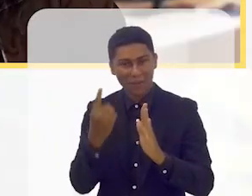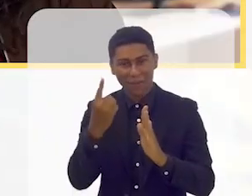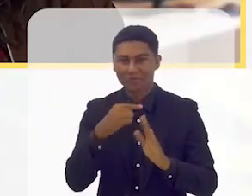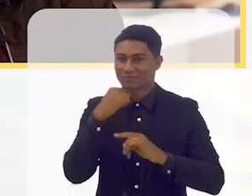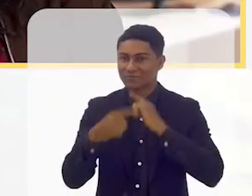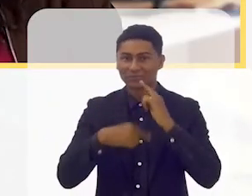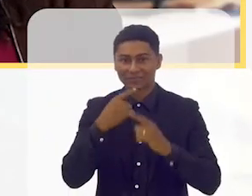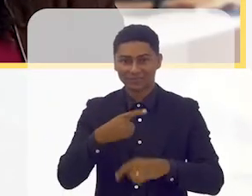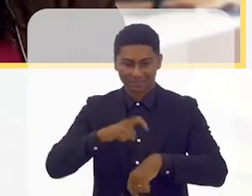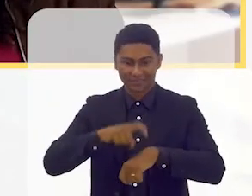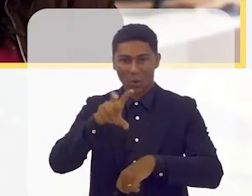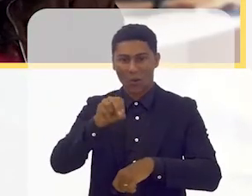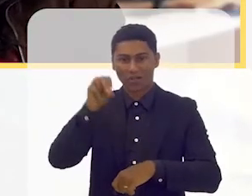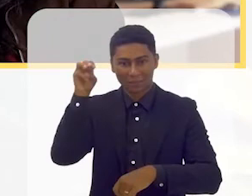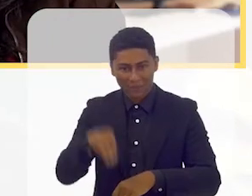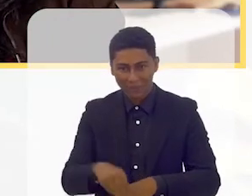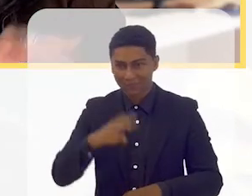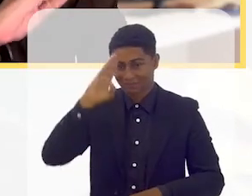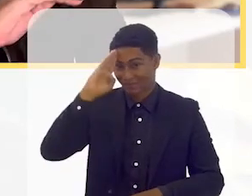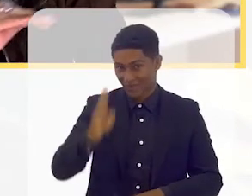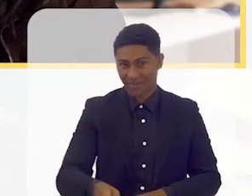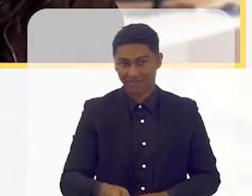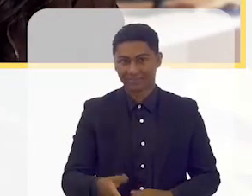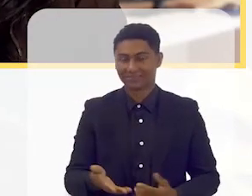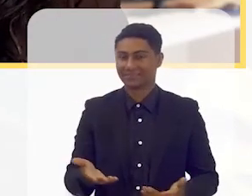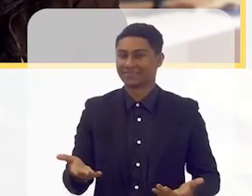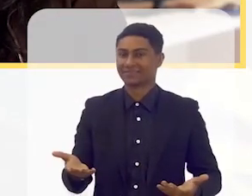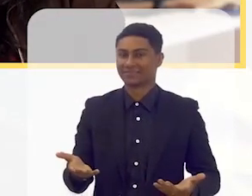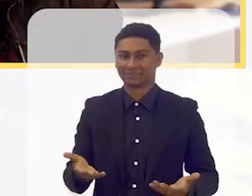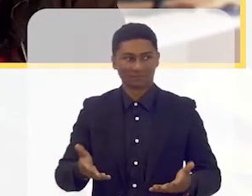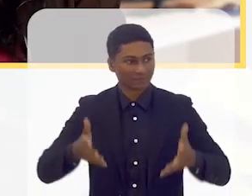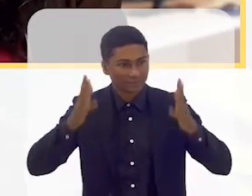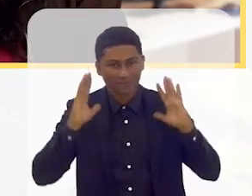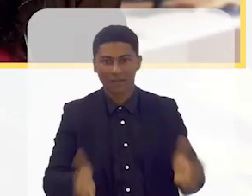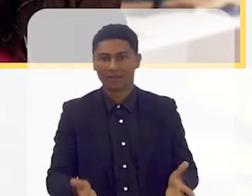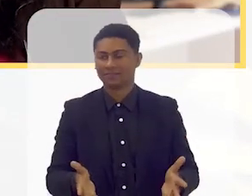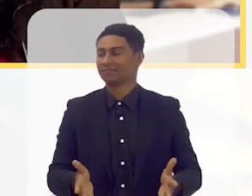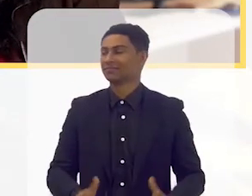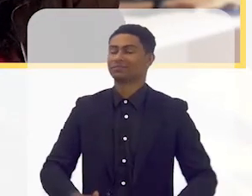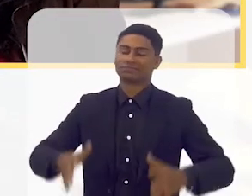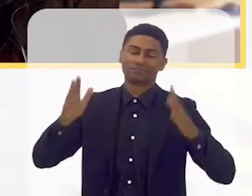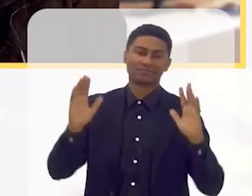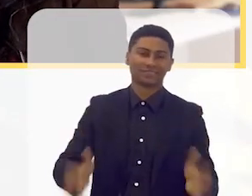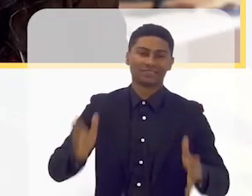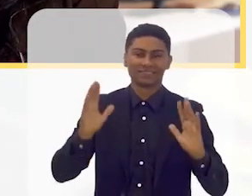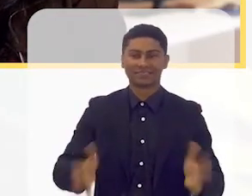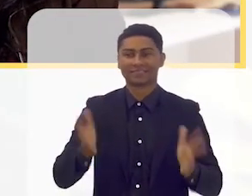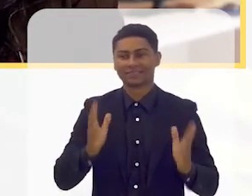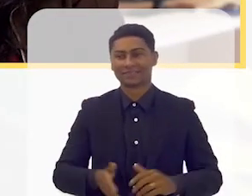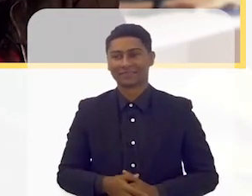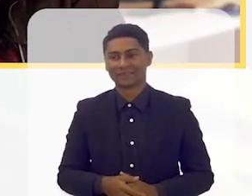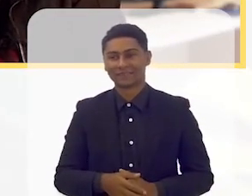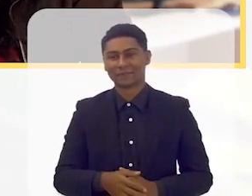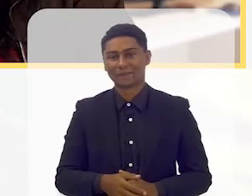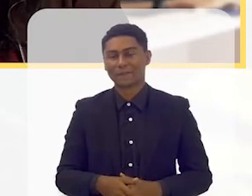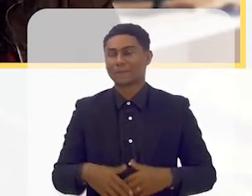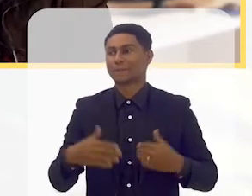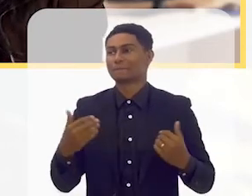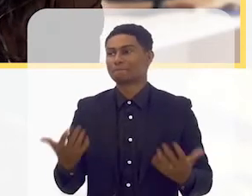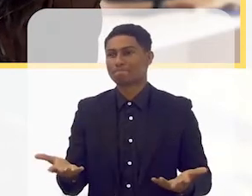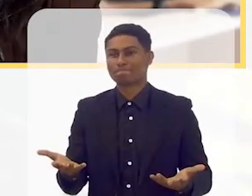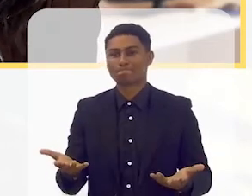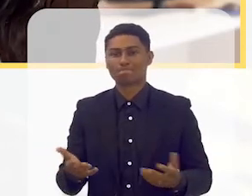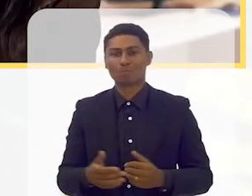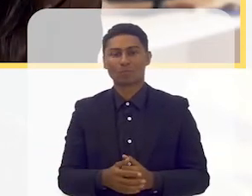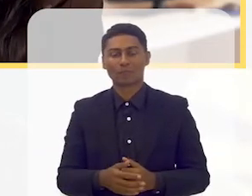e olha que são cinquenta minutos direto já? já já professora